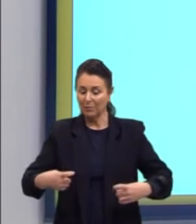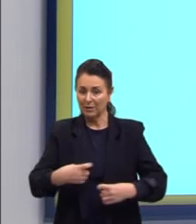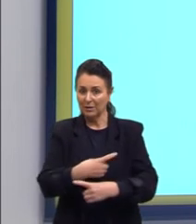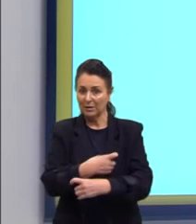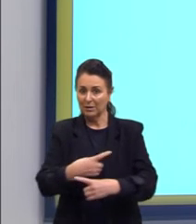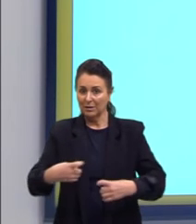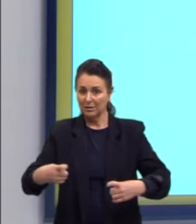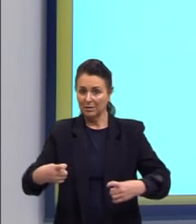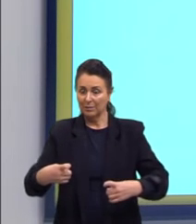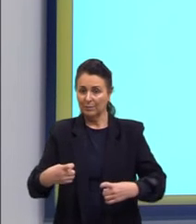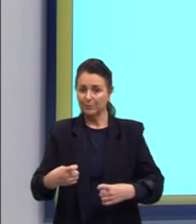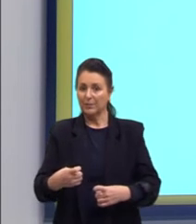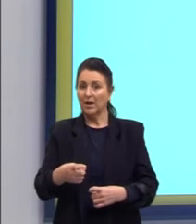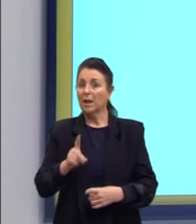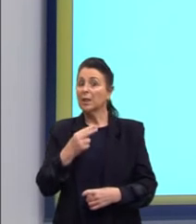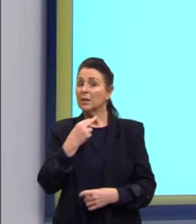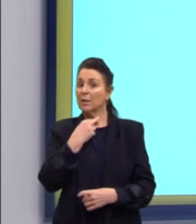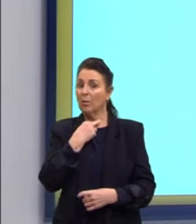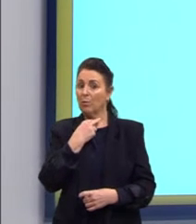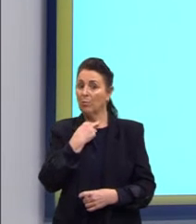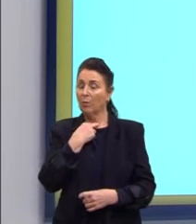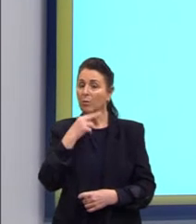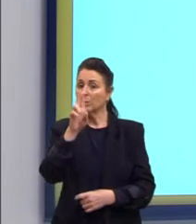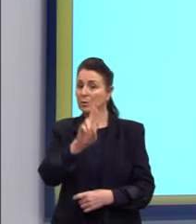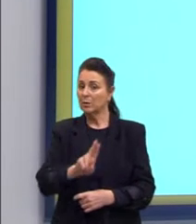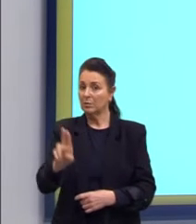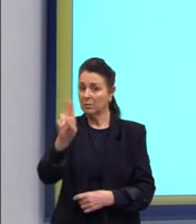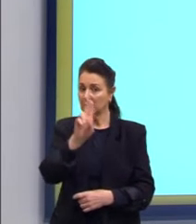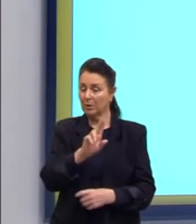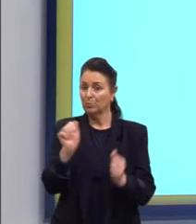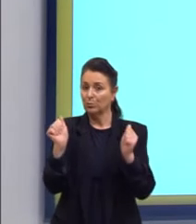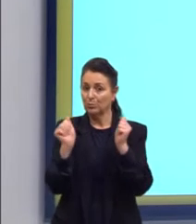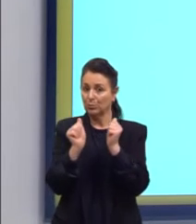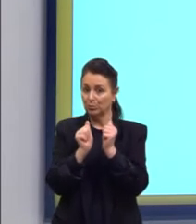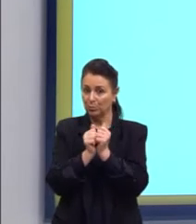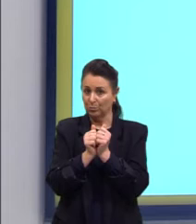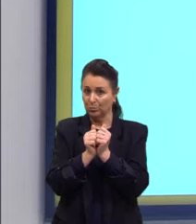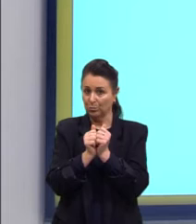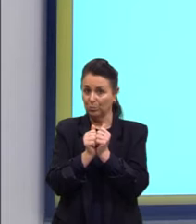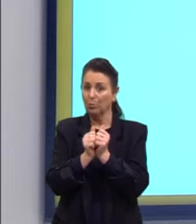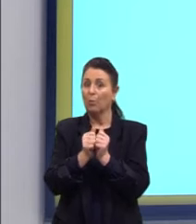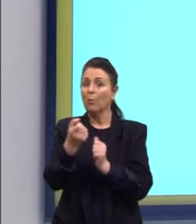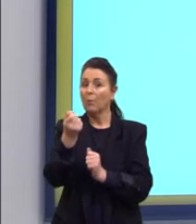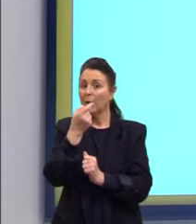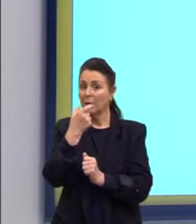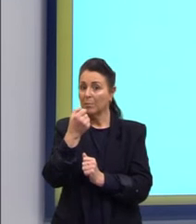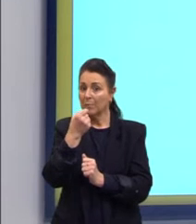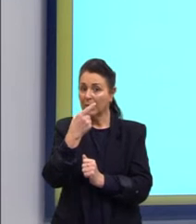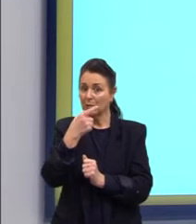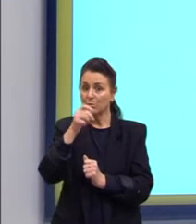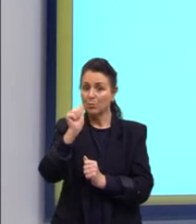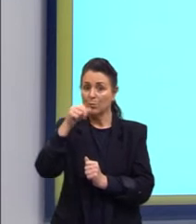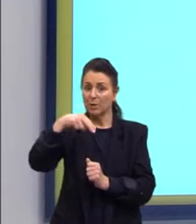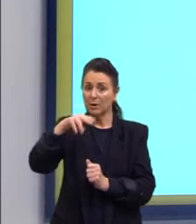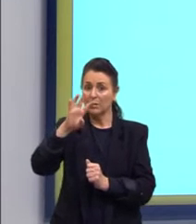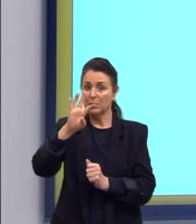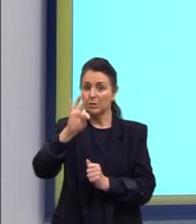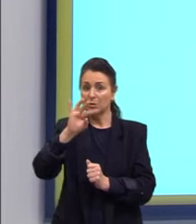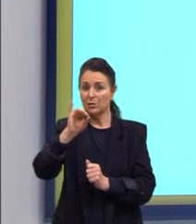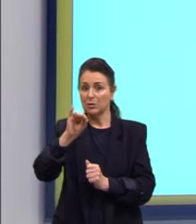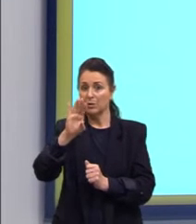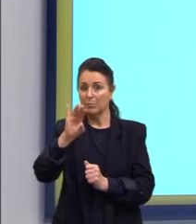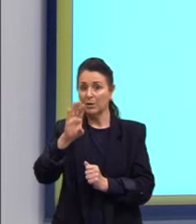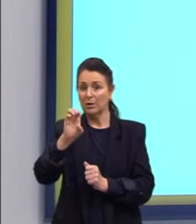não devem ser consumidos ao mesmo tempo que antibióticos, sendo necessário